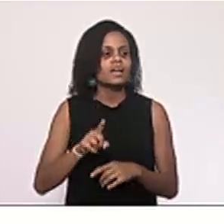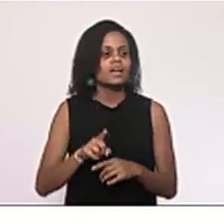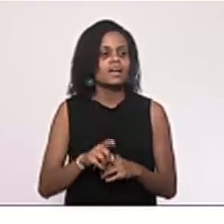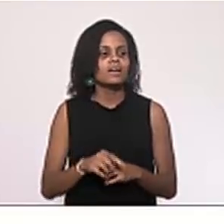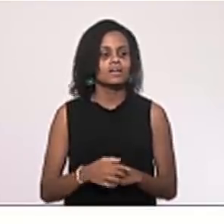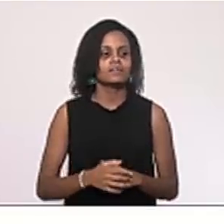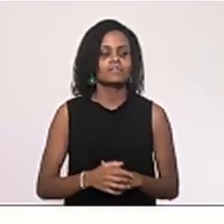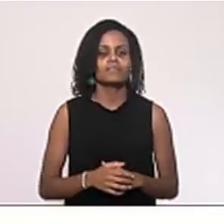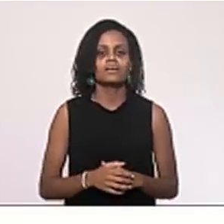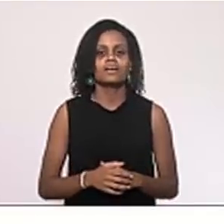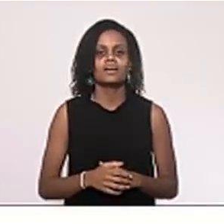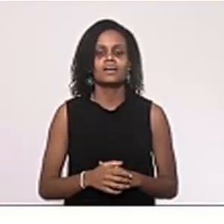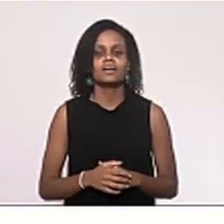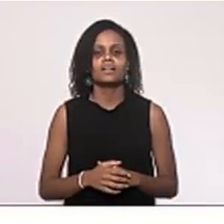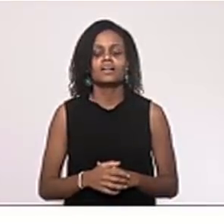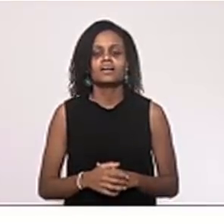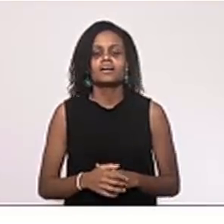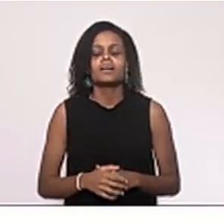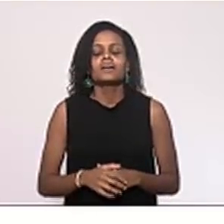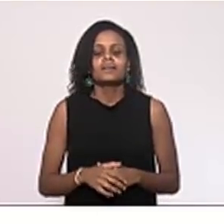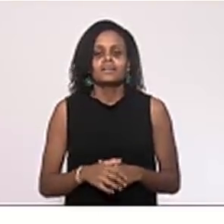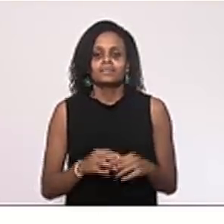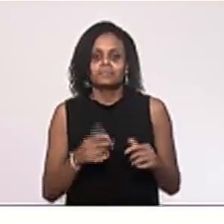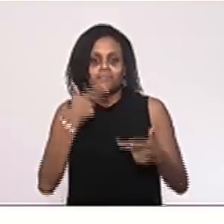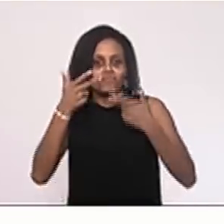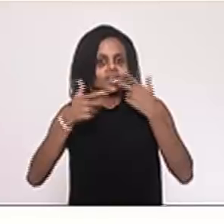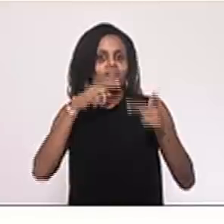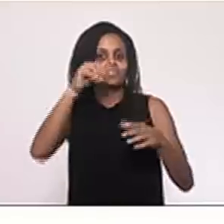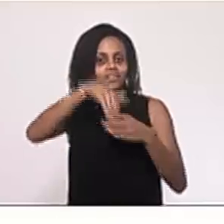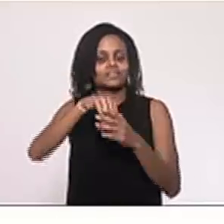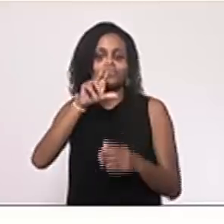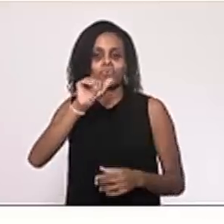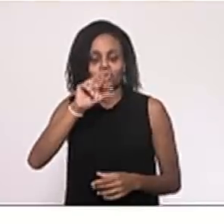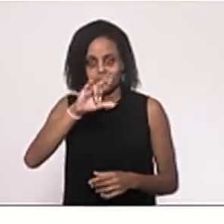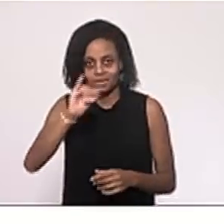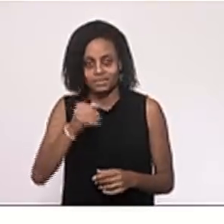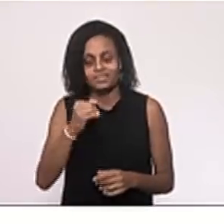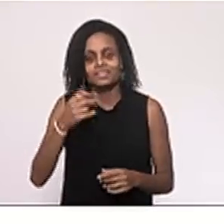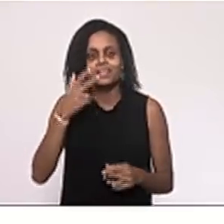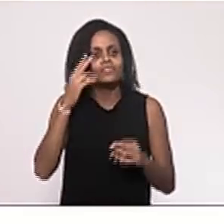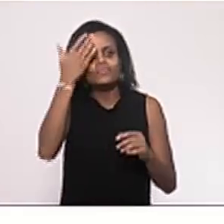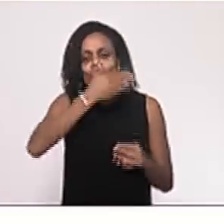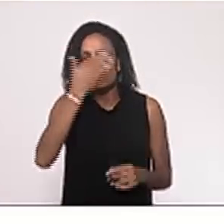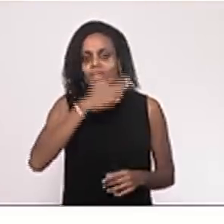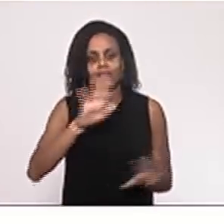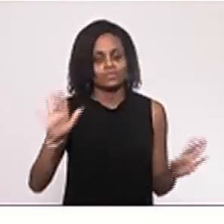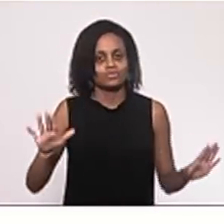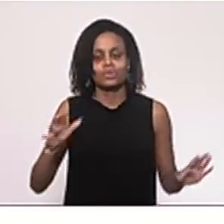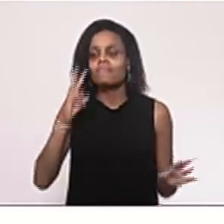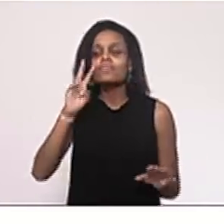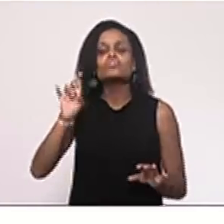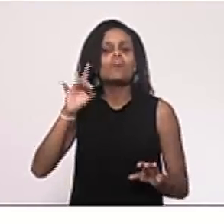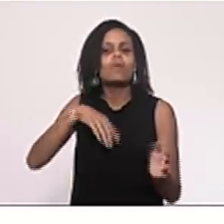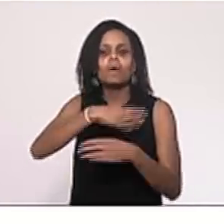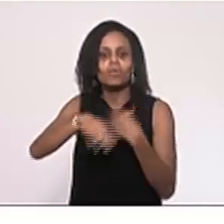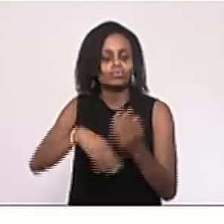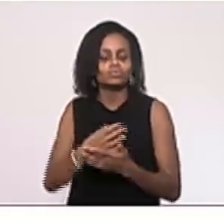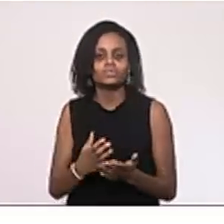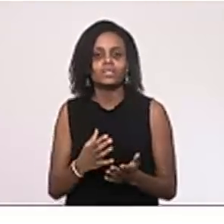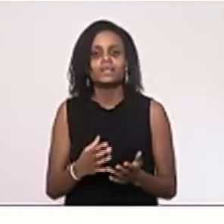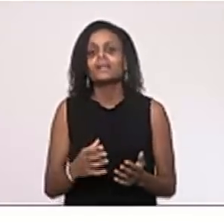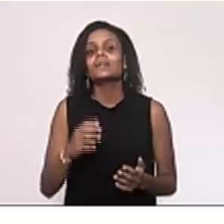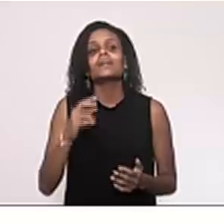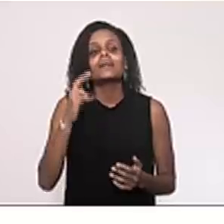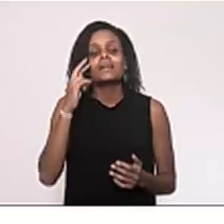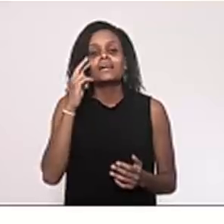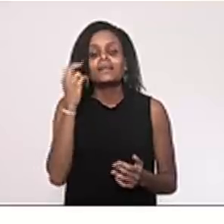circo dentro da UERJ. E eles não enxergam isso. Enxergam a balbúrdia. Nós precisamos mostrar que a universidade vive num estado de balbúrdia, de